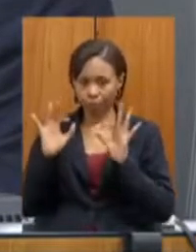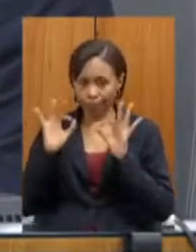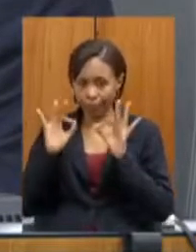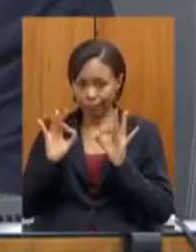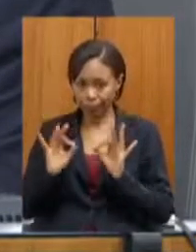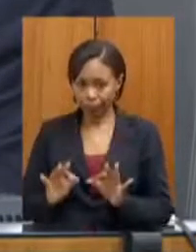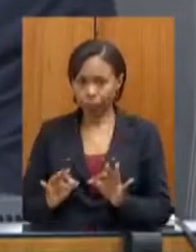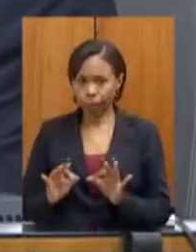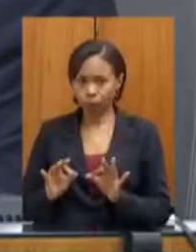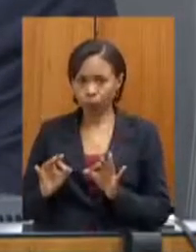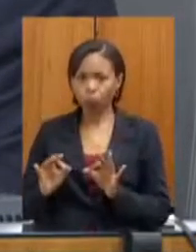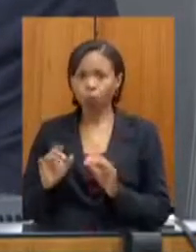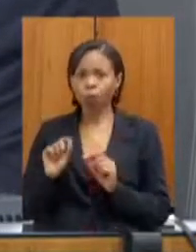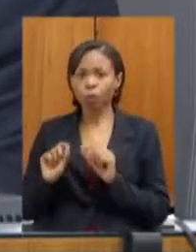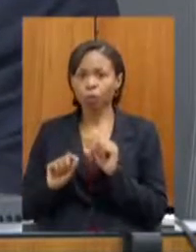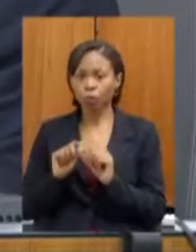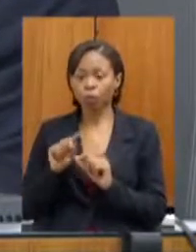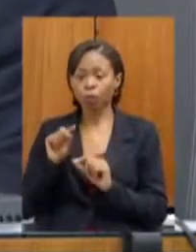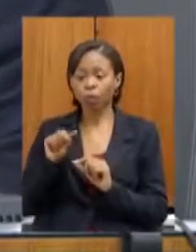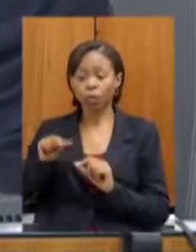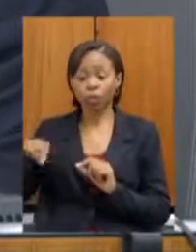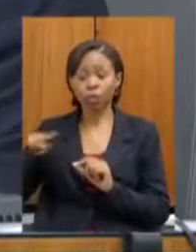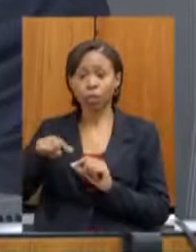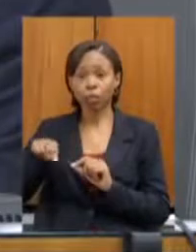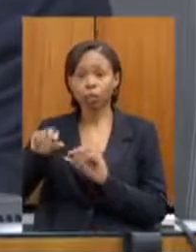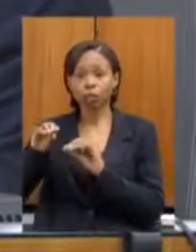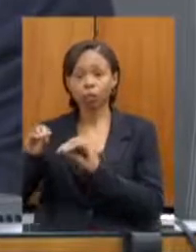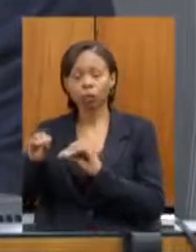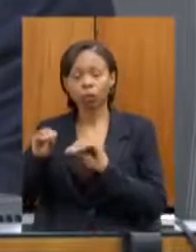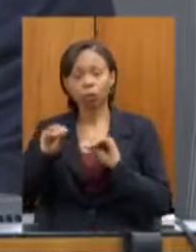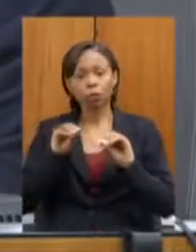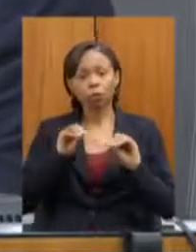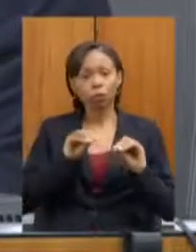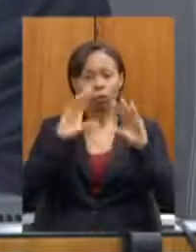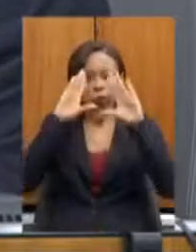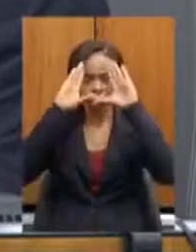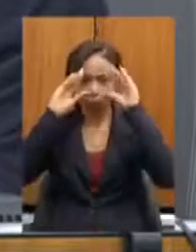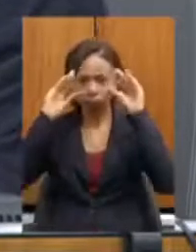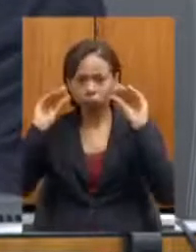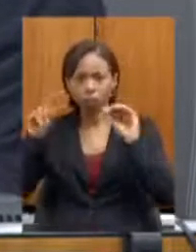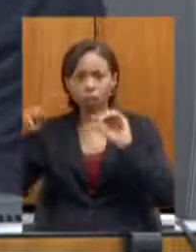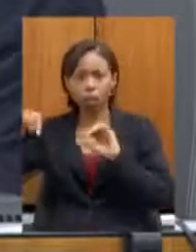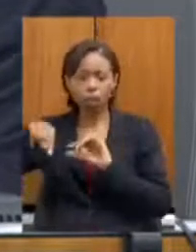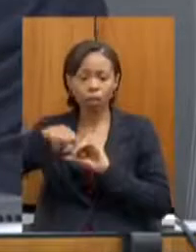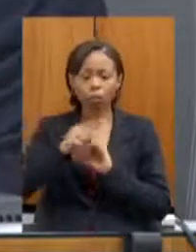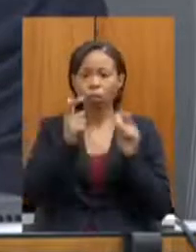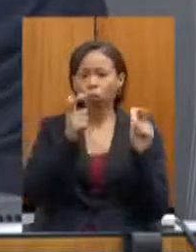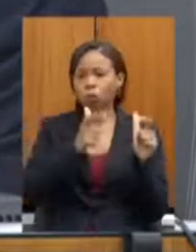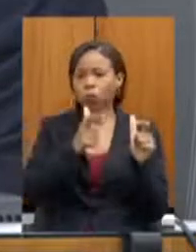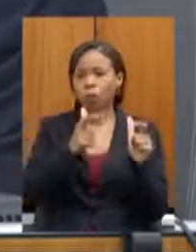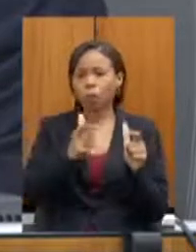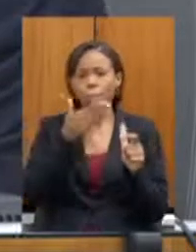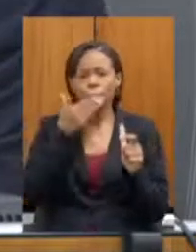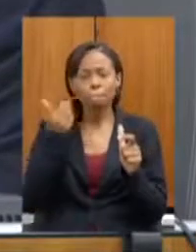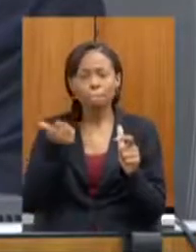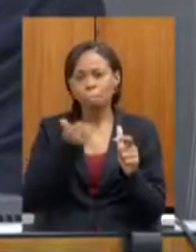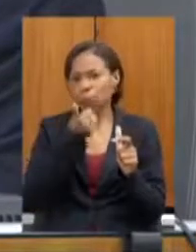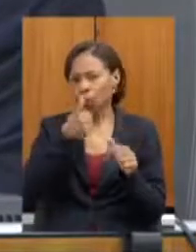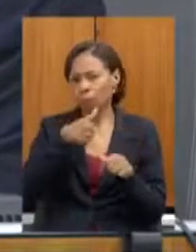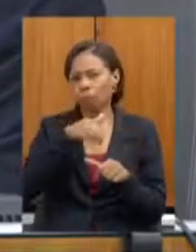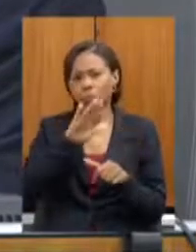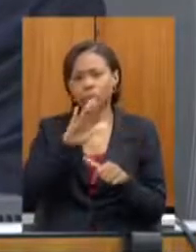uma desmobilização tranquila e uma realocação nos melhores locais locais mais adequados